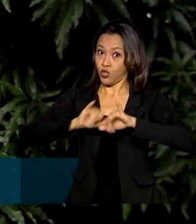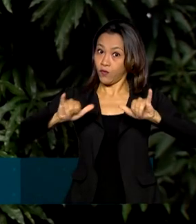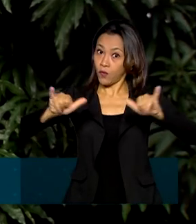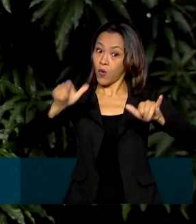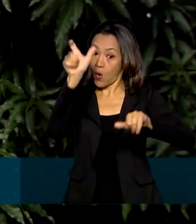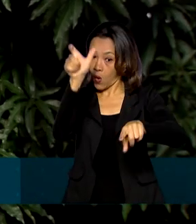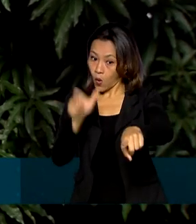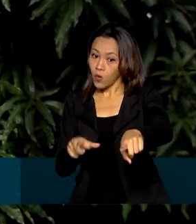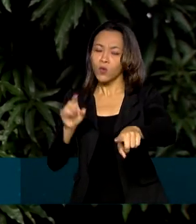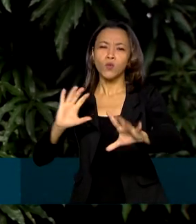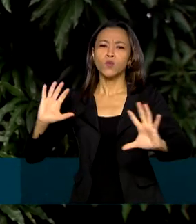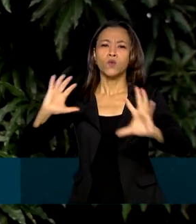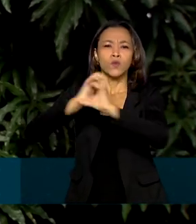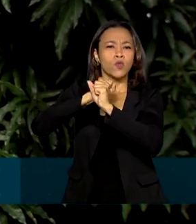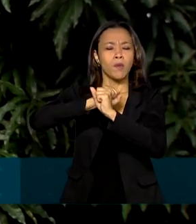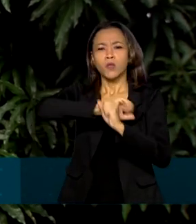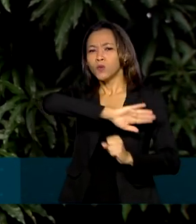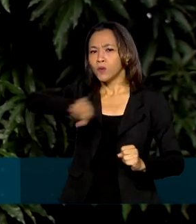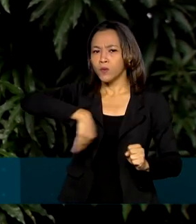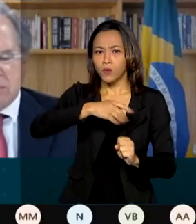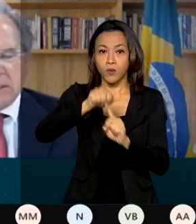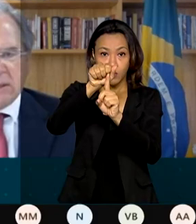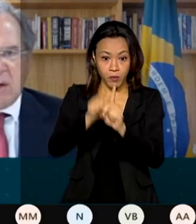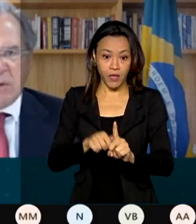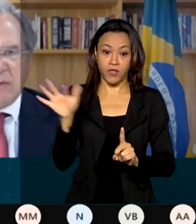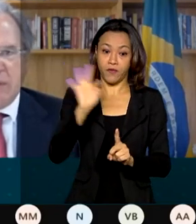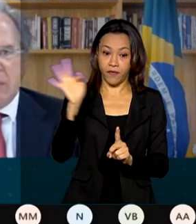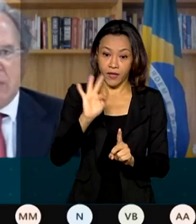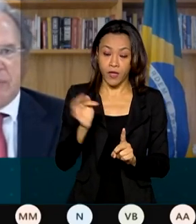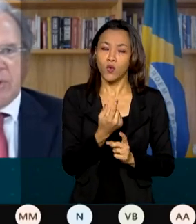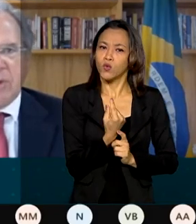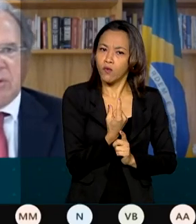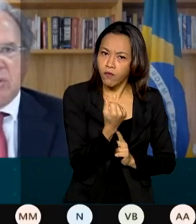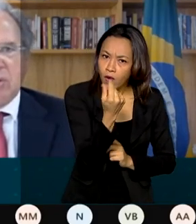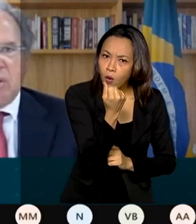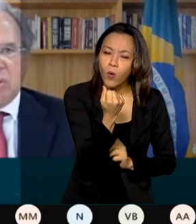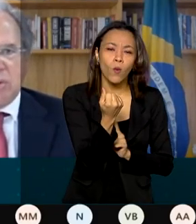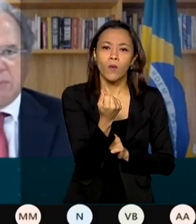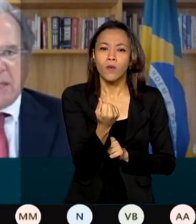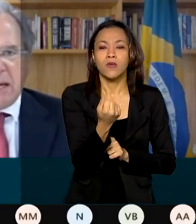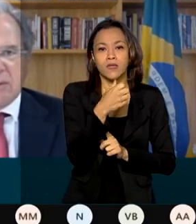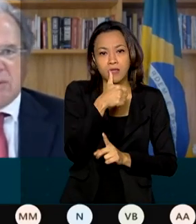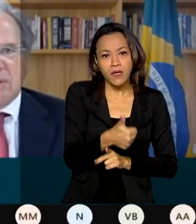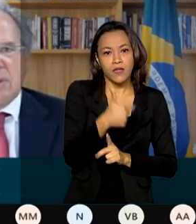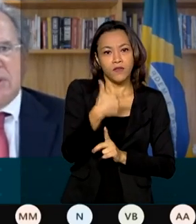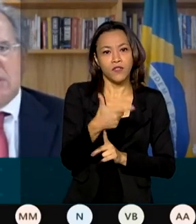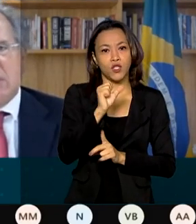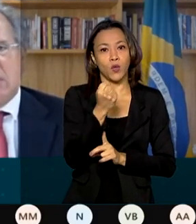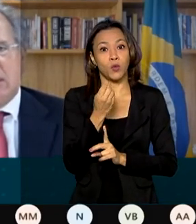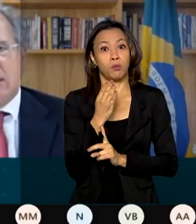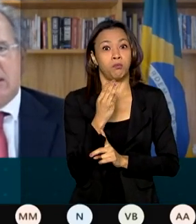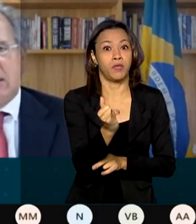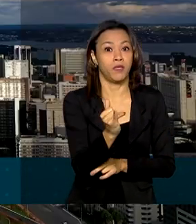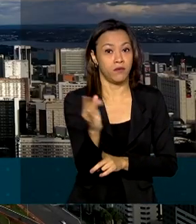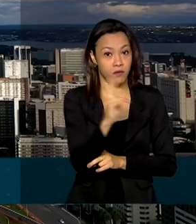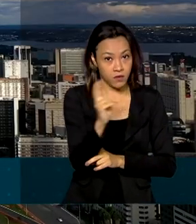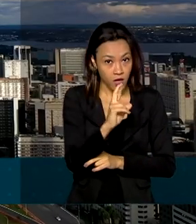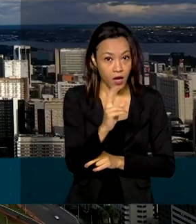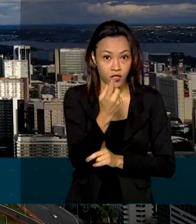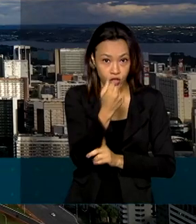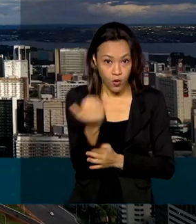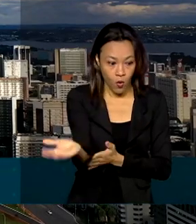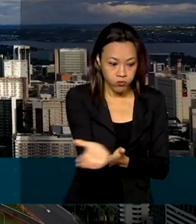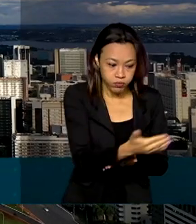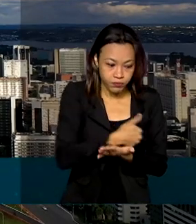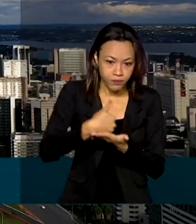arrecadação total de impostos do mês de fevereiro. Os valores compreendem cerca de 128 bilhões de reais. É o